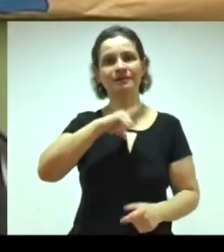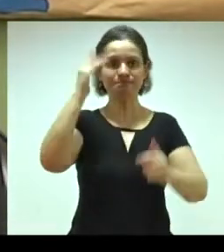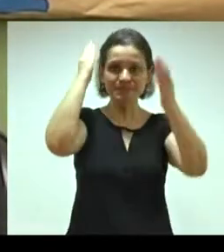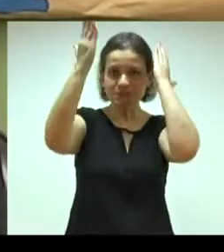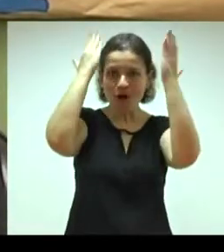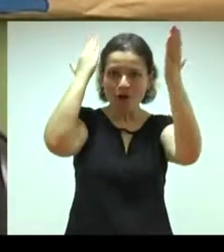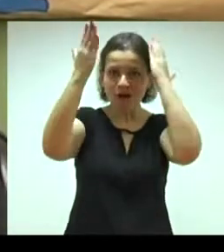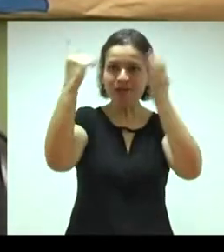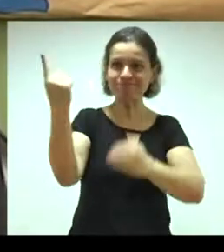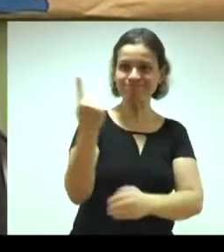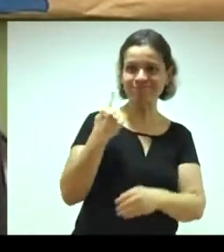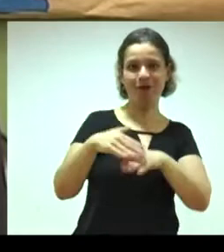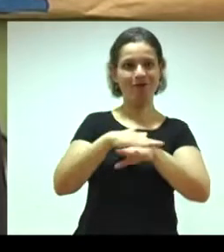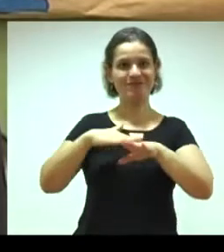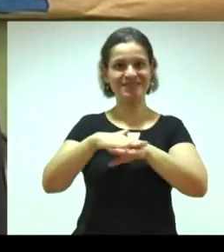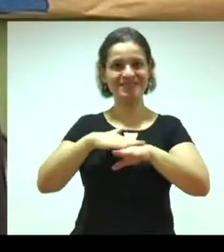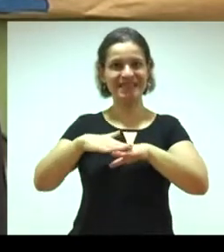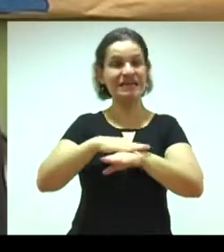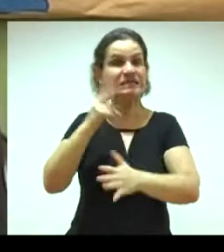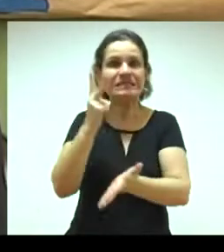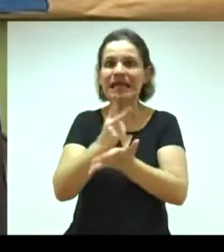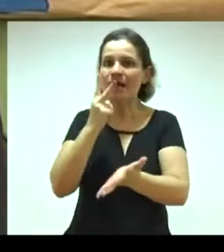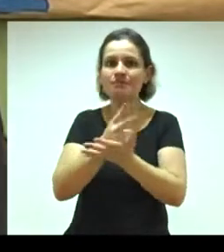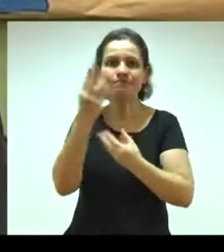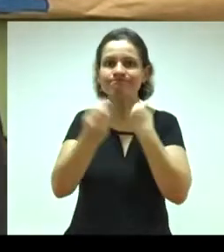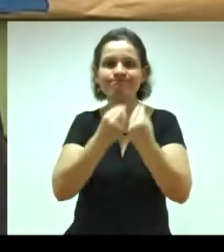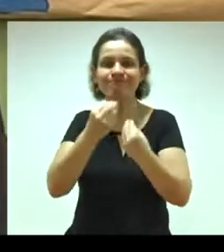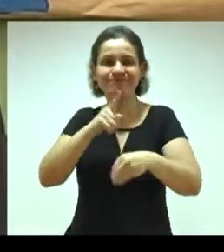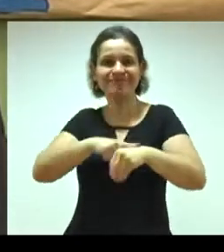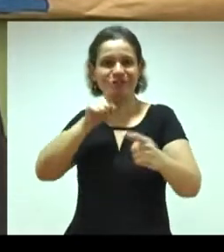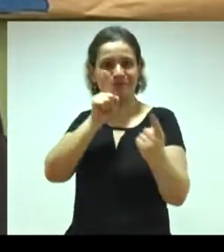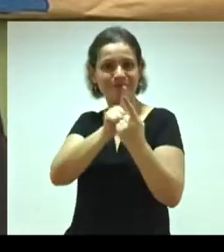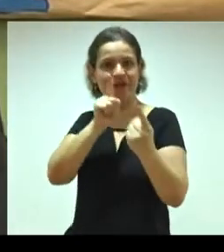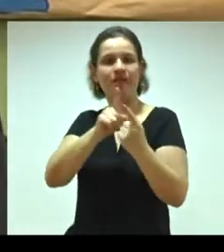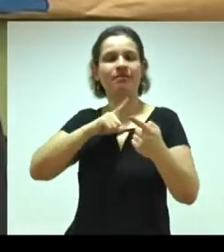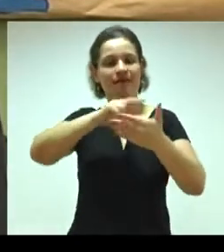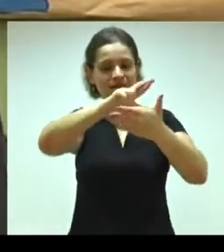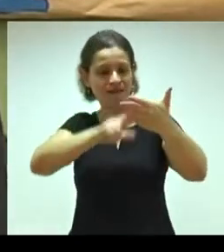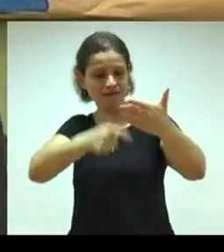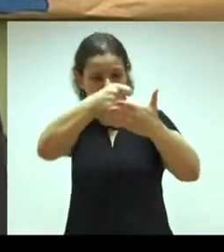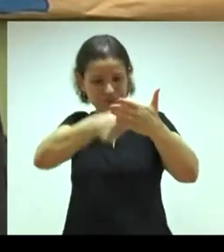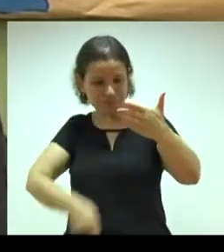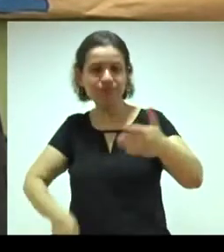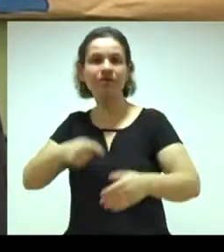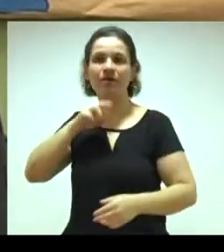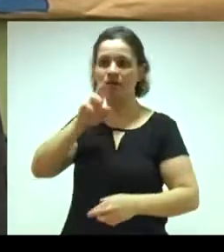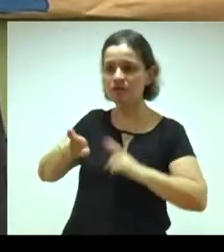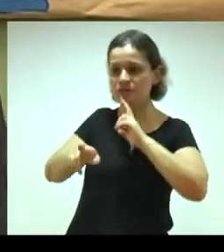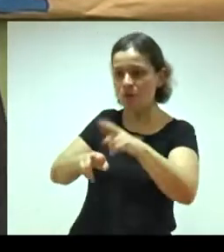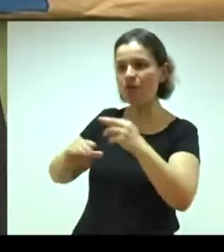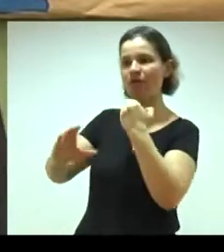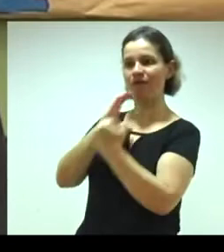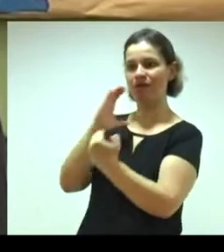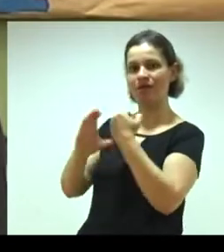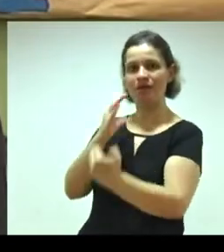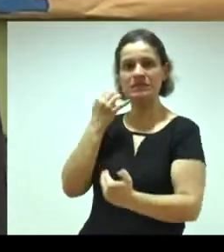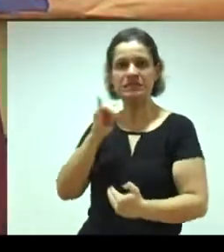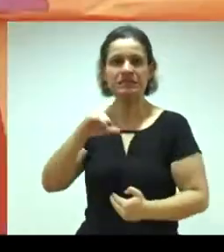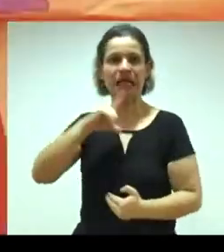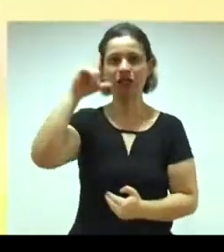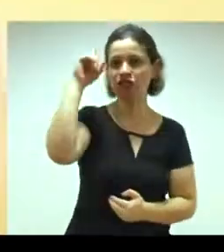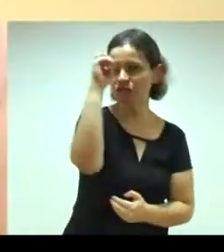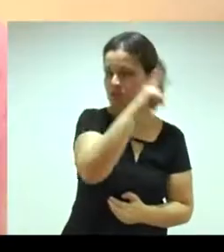psicóloga que vem conversar. Toda vez de atendimento tem um relatório, a gente responde, eles orientam se está com